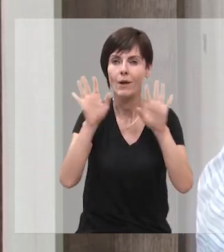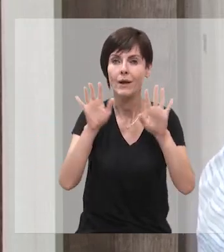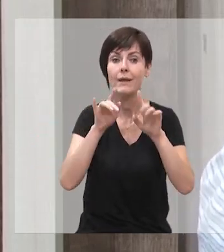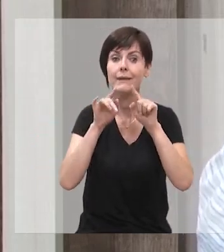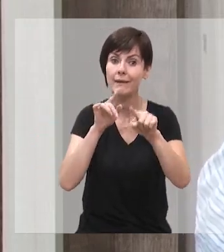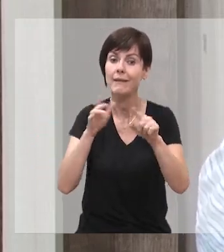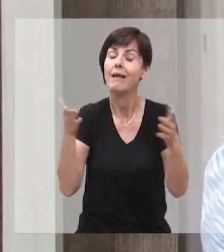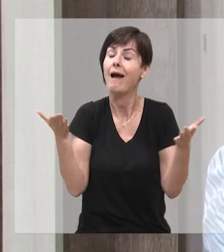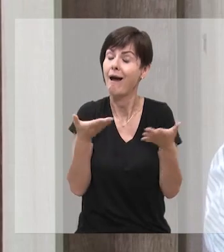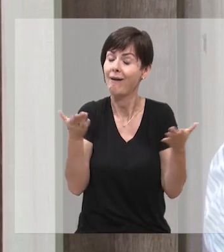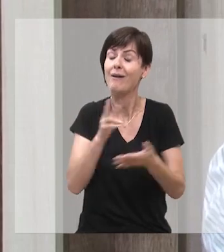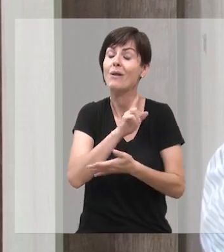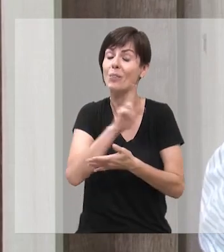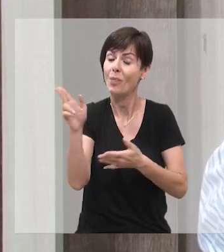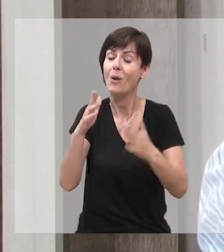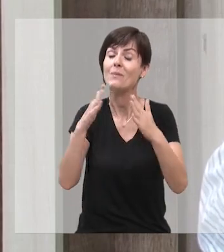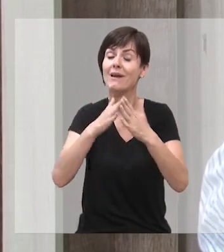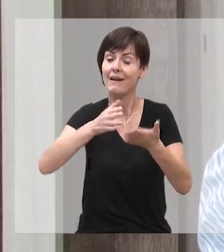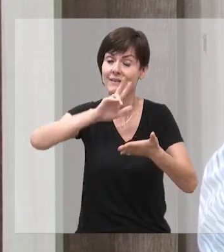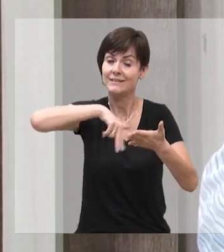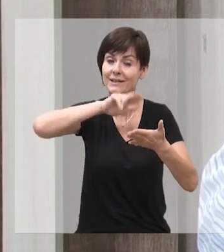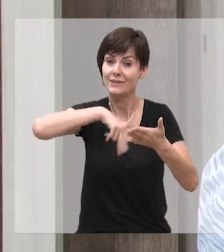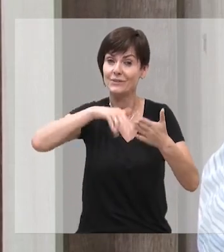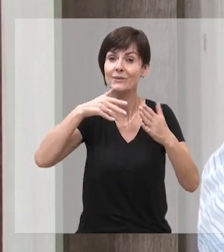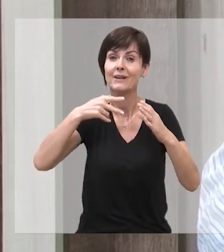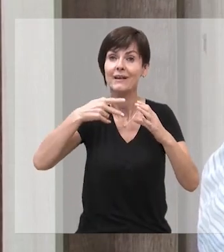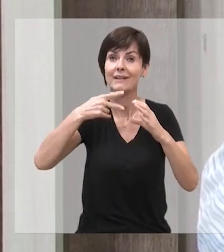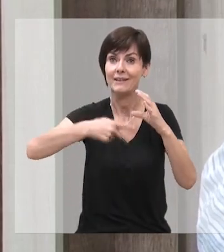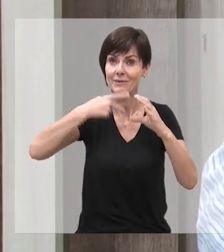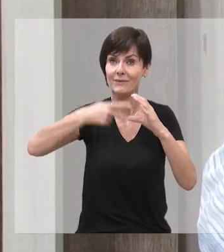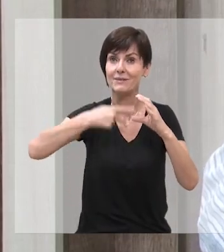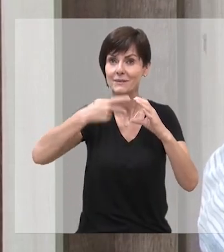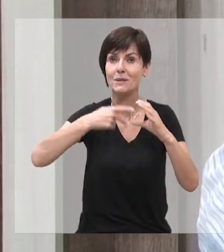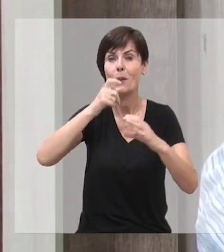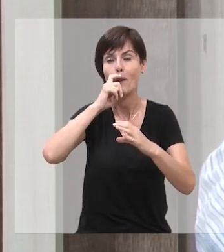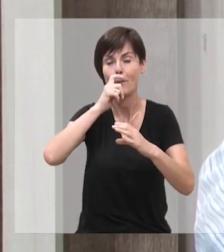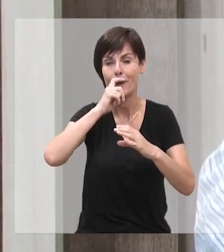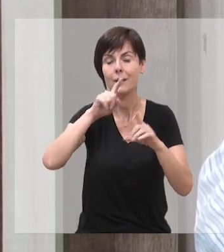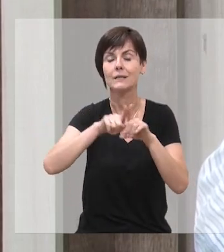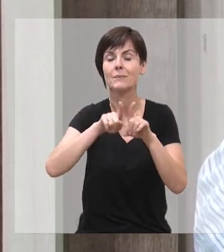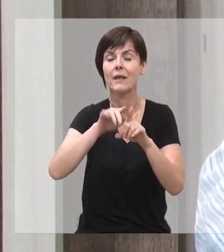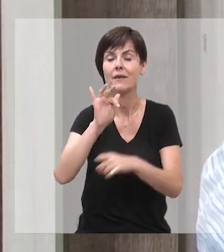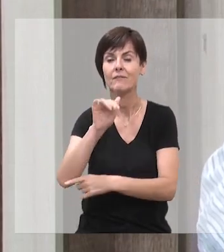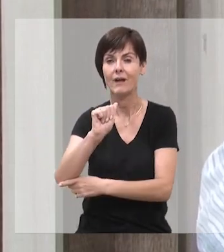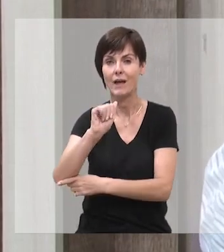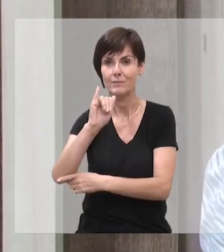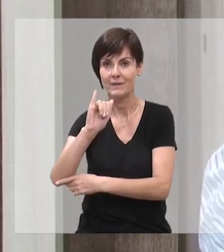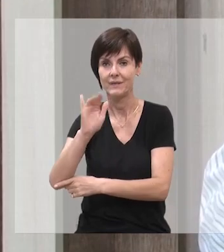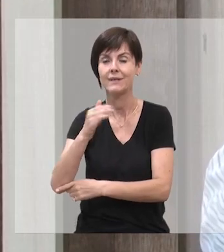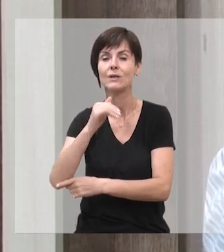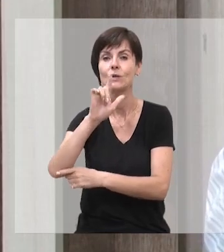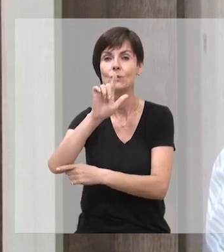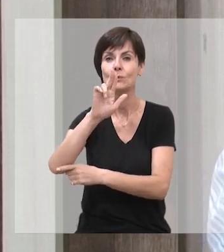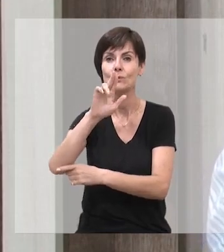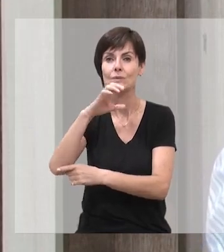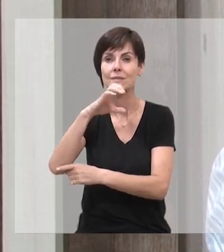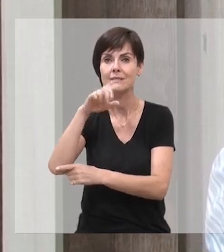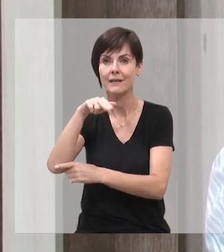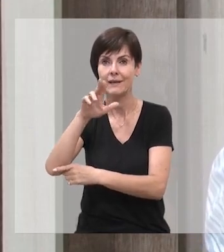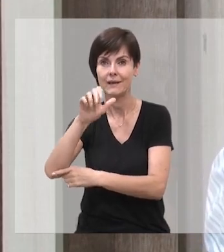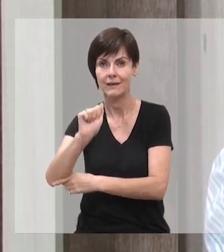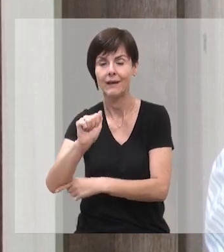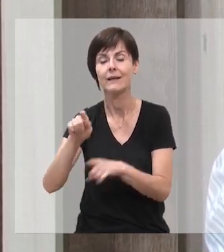enfim. E ele dá nome agora à Casa de Leitura da Câmara, o pai da nossa queridíssima Fábio de Lucena, jornalista, que já foi